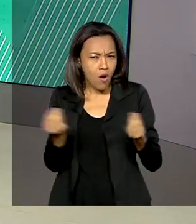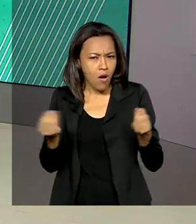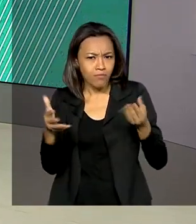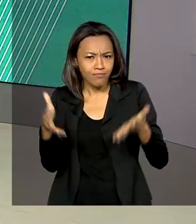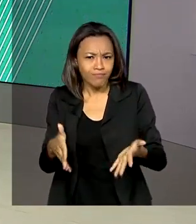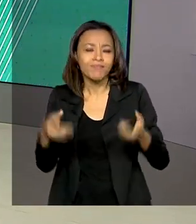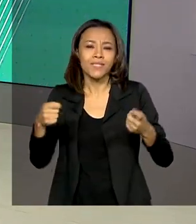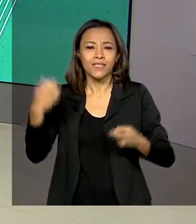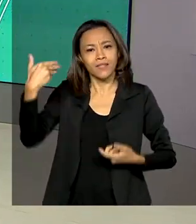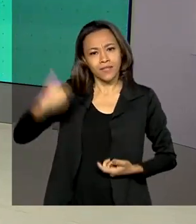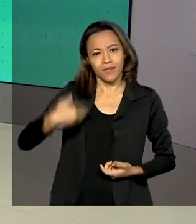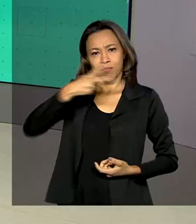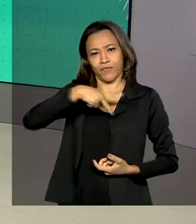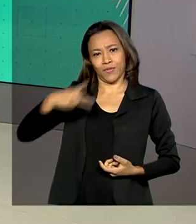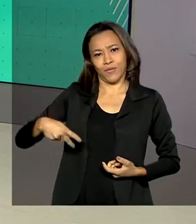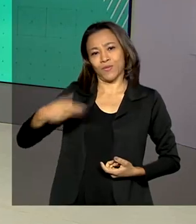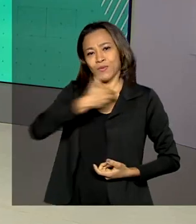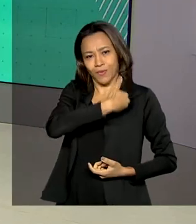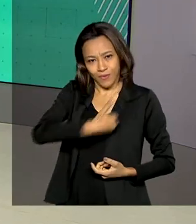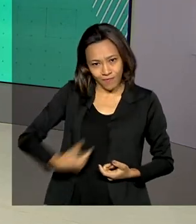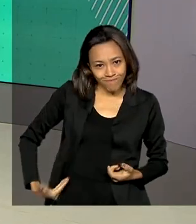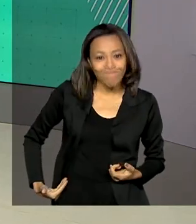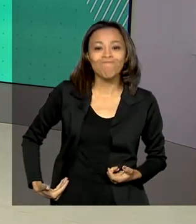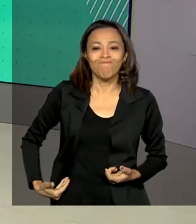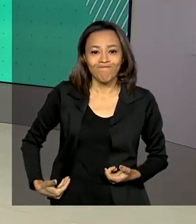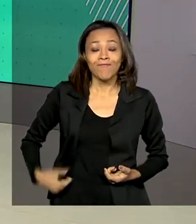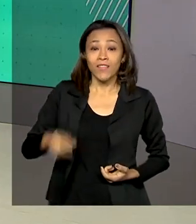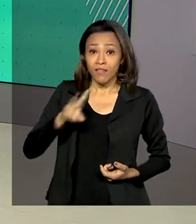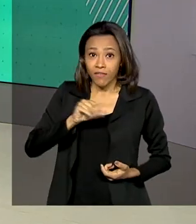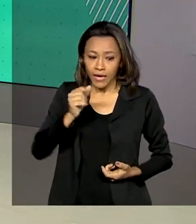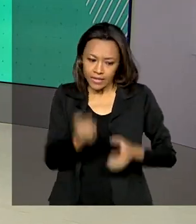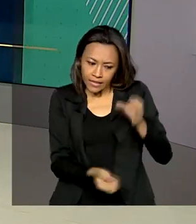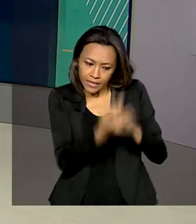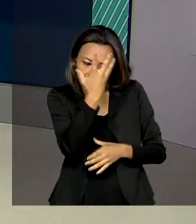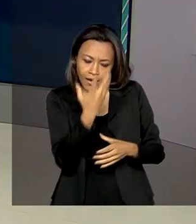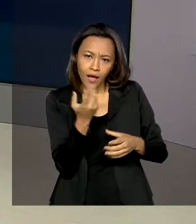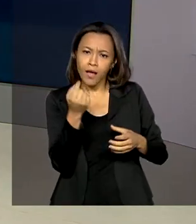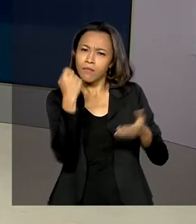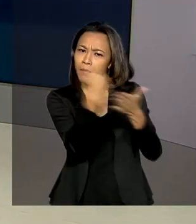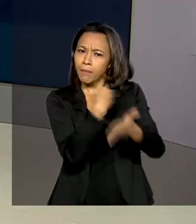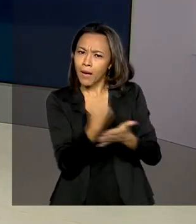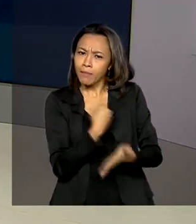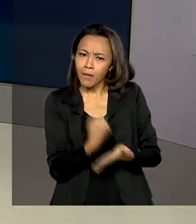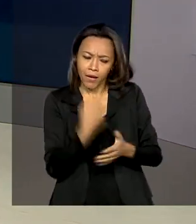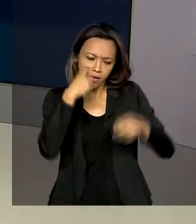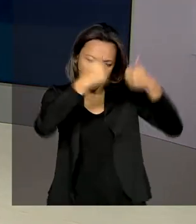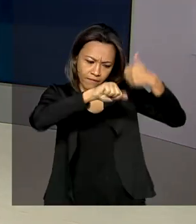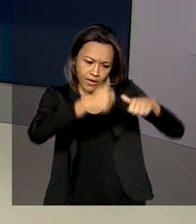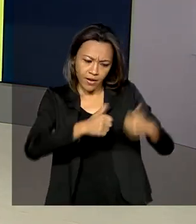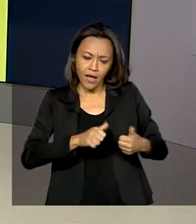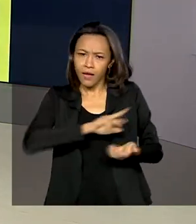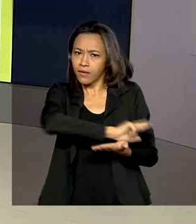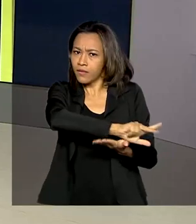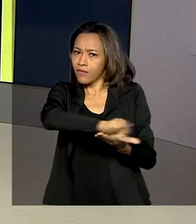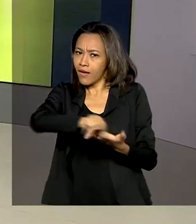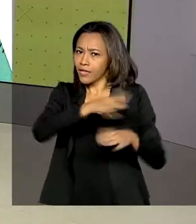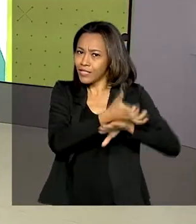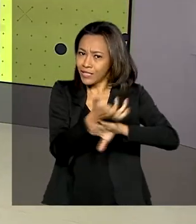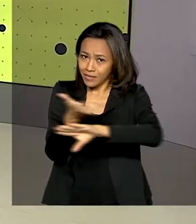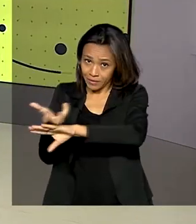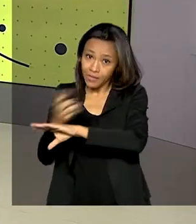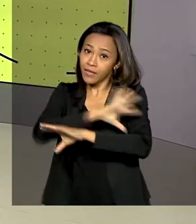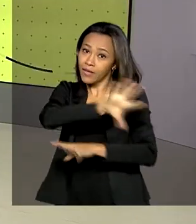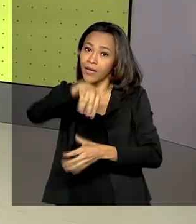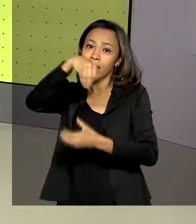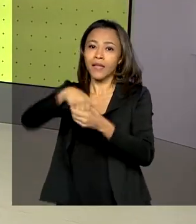preciso ser professor efetivo da rede pública. Eles vão criar e revisar questões em todas as áreas do conhecimento cobradas no